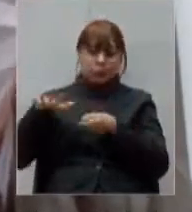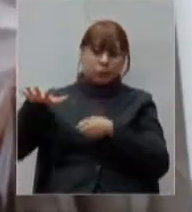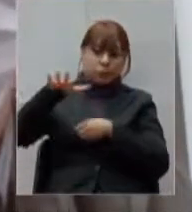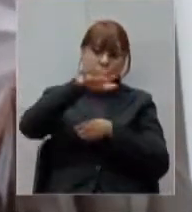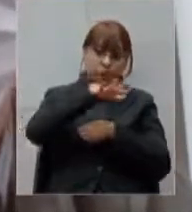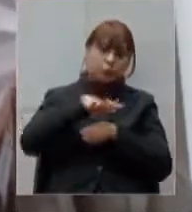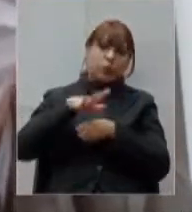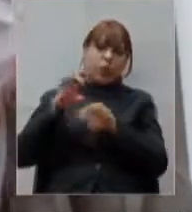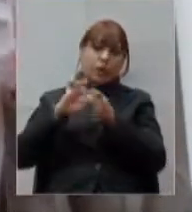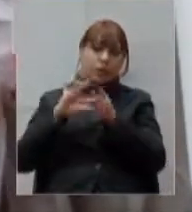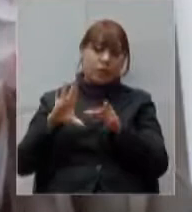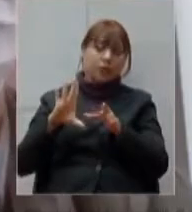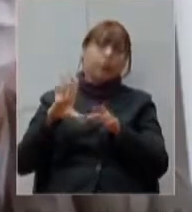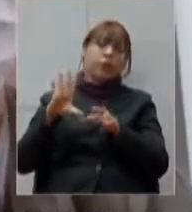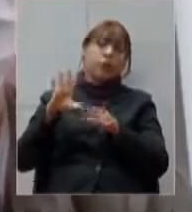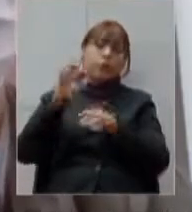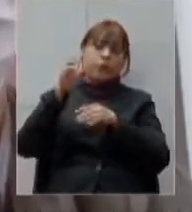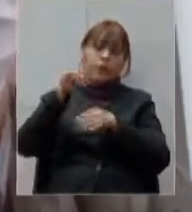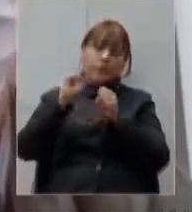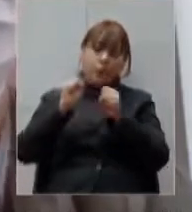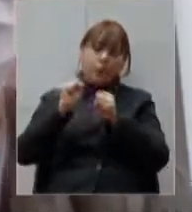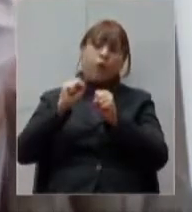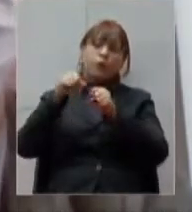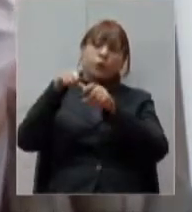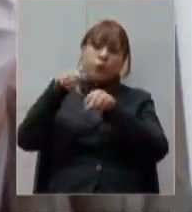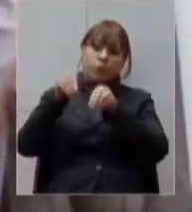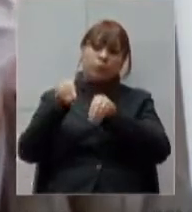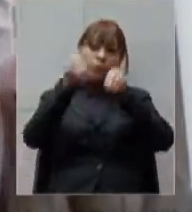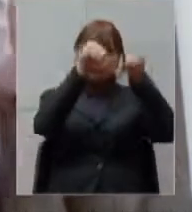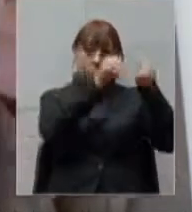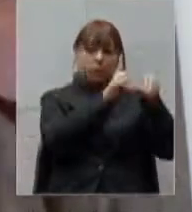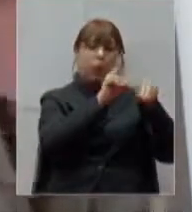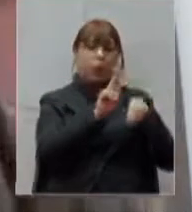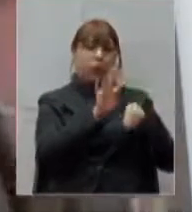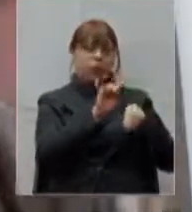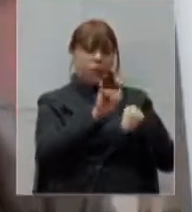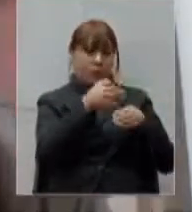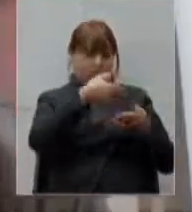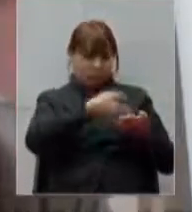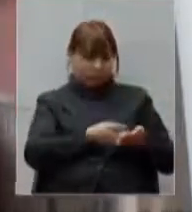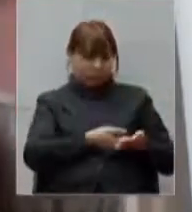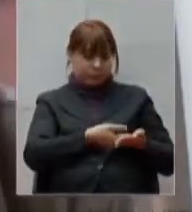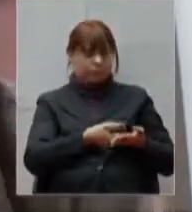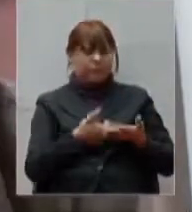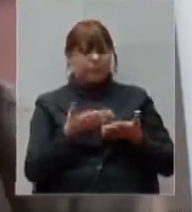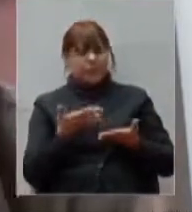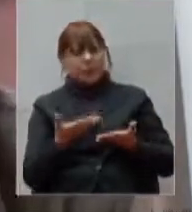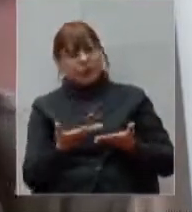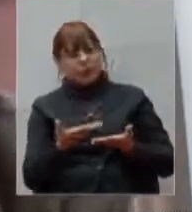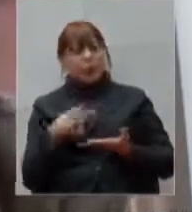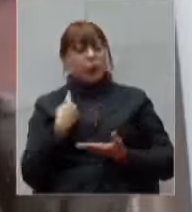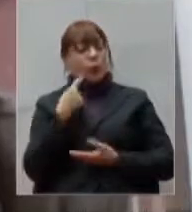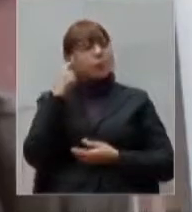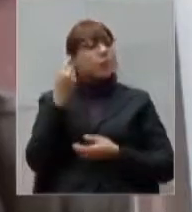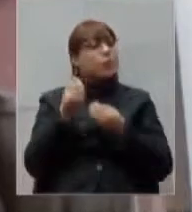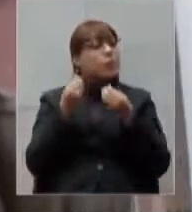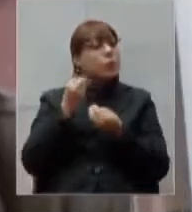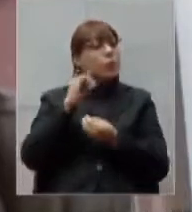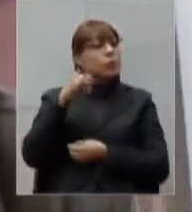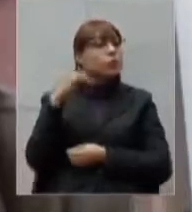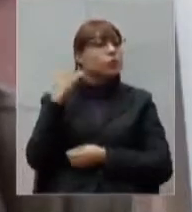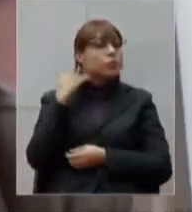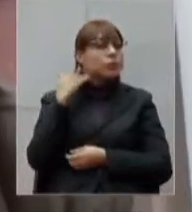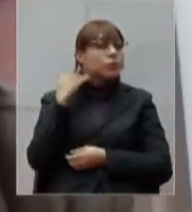disponibilidade do leito de UTI para que ele vá qual que é o nosso entendimento em Juiz de Fora é muito